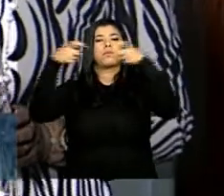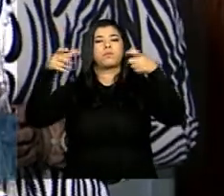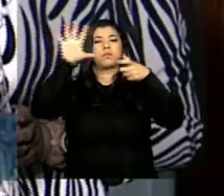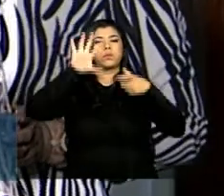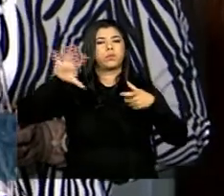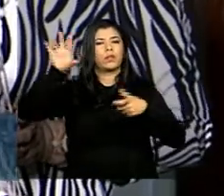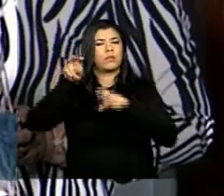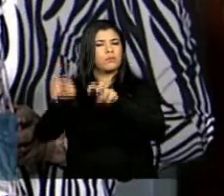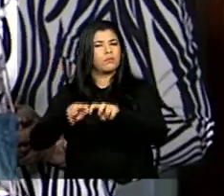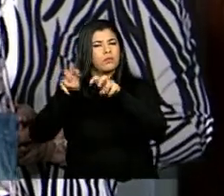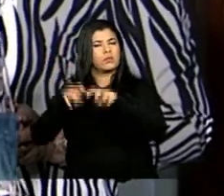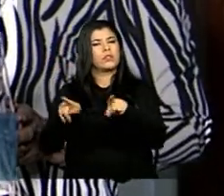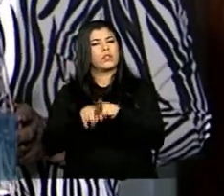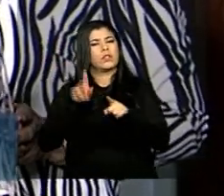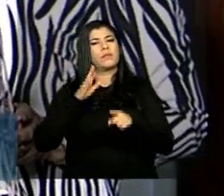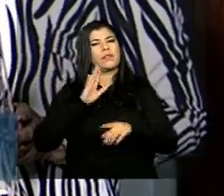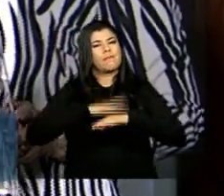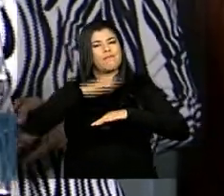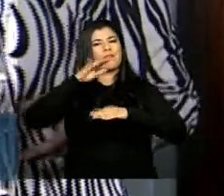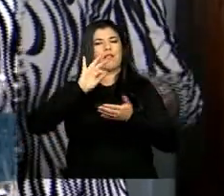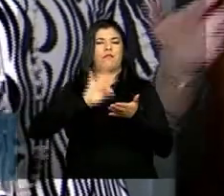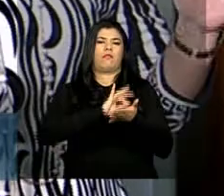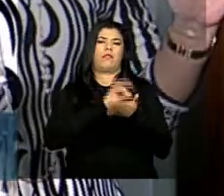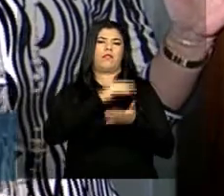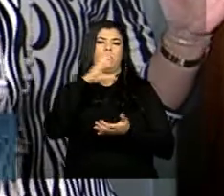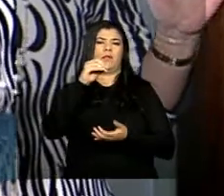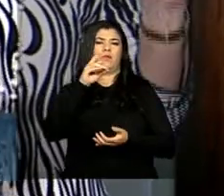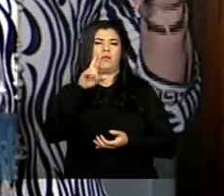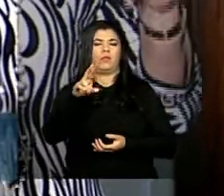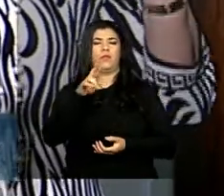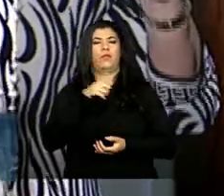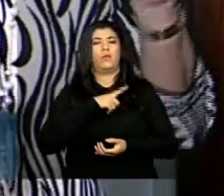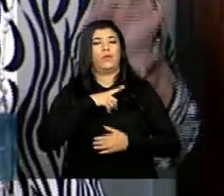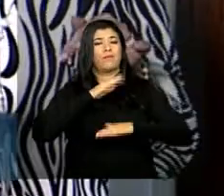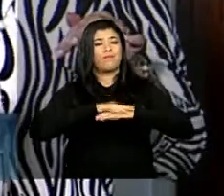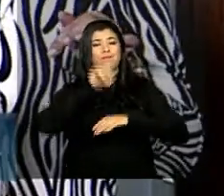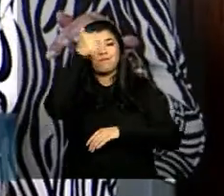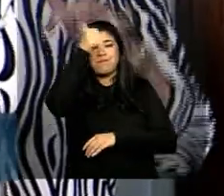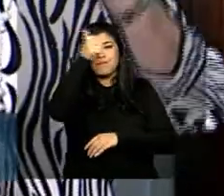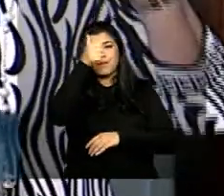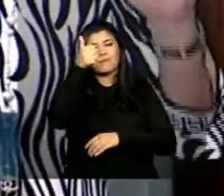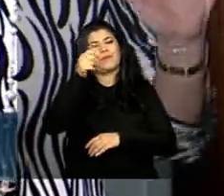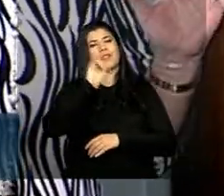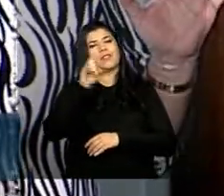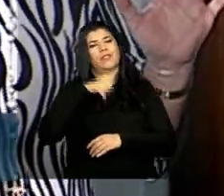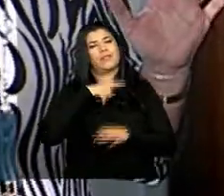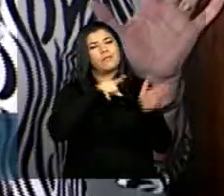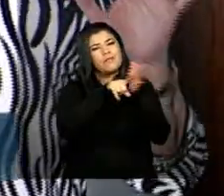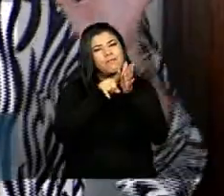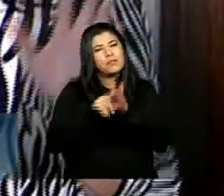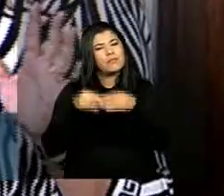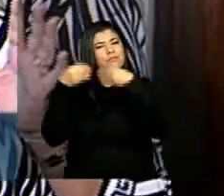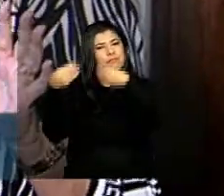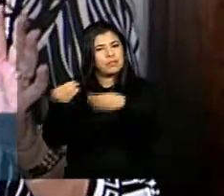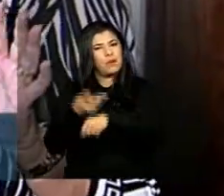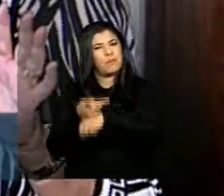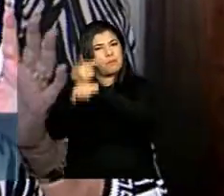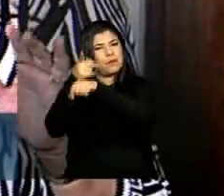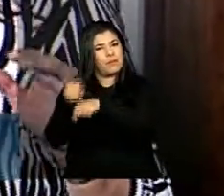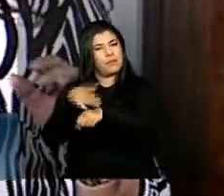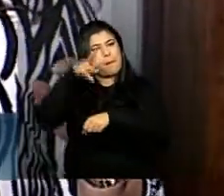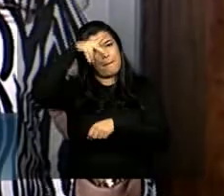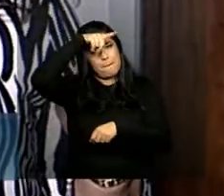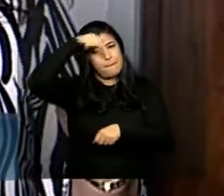é onde maior é o número de car feito então o campeão hoje no dia de hoje se tivesse que ser premiado Mato Grosso